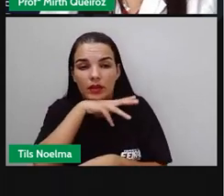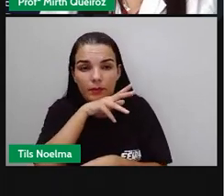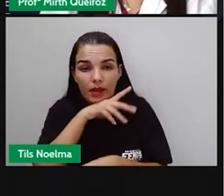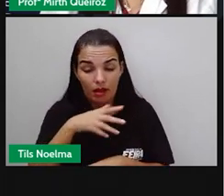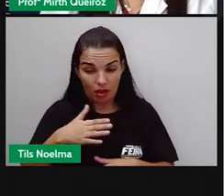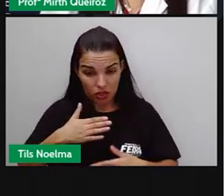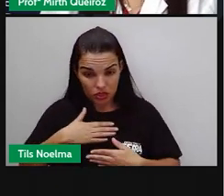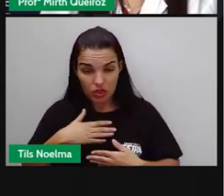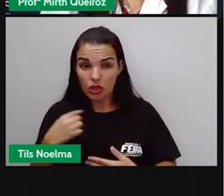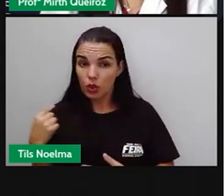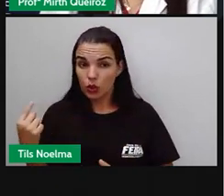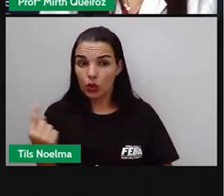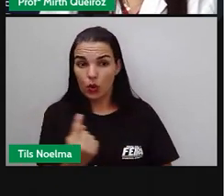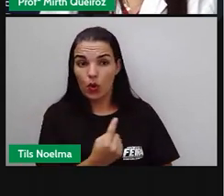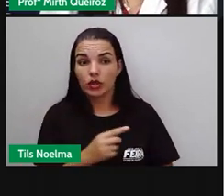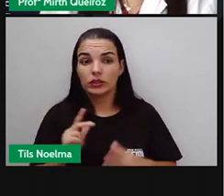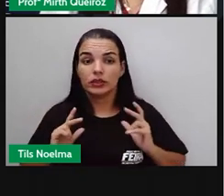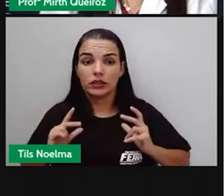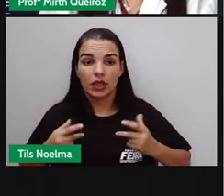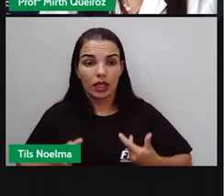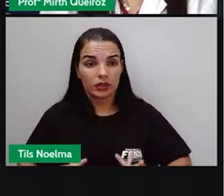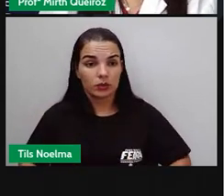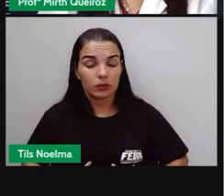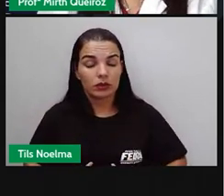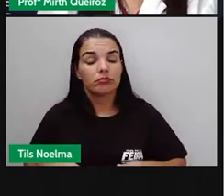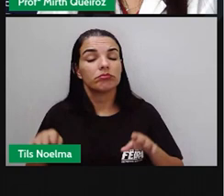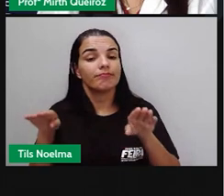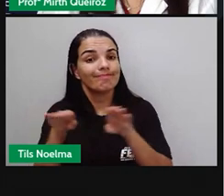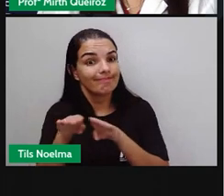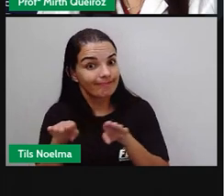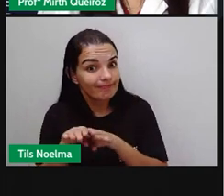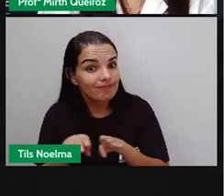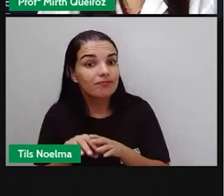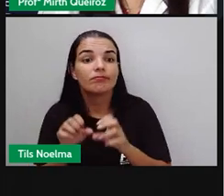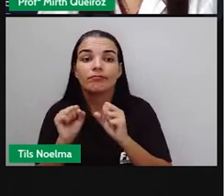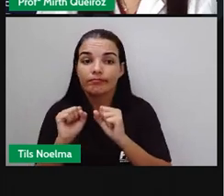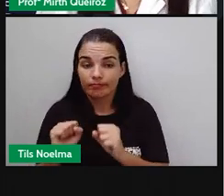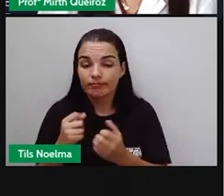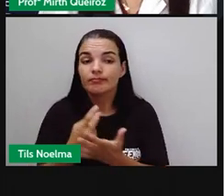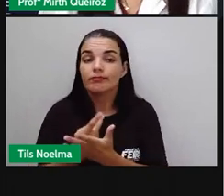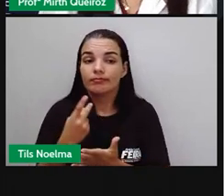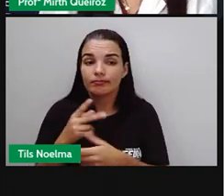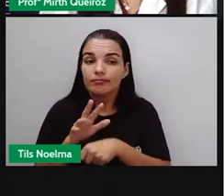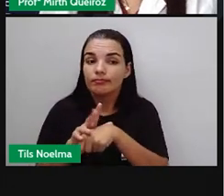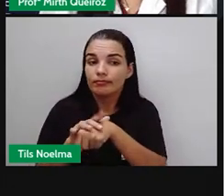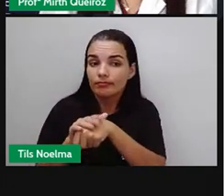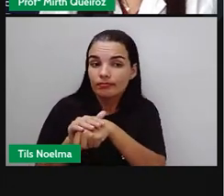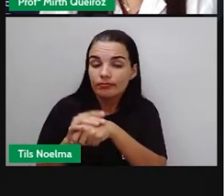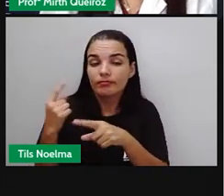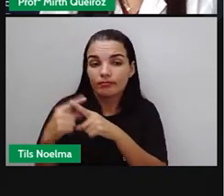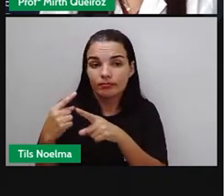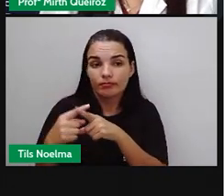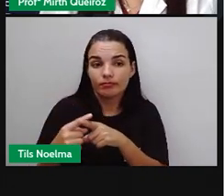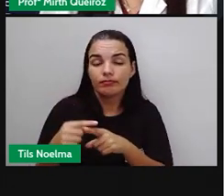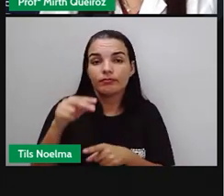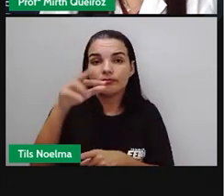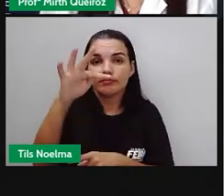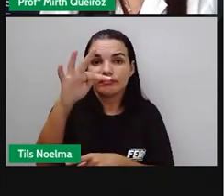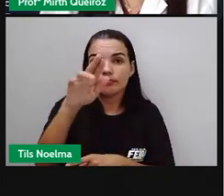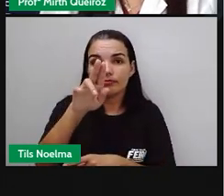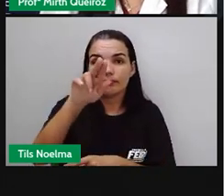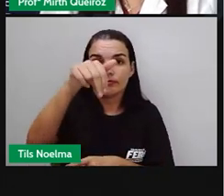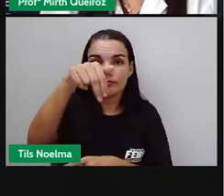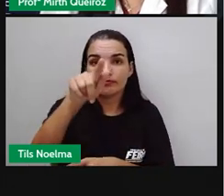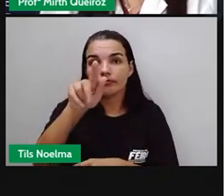Nós, seres humanos, também estamos sujeitos a pegar aí uma doença